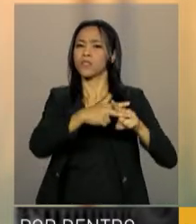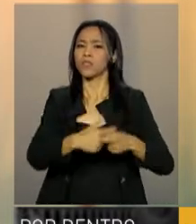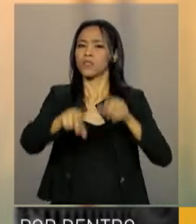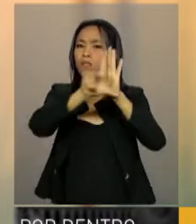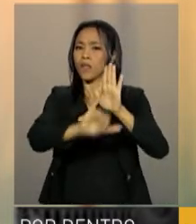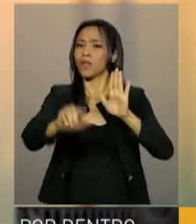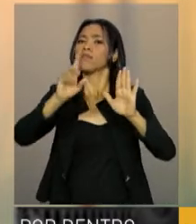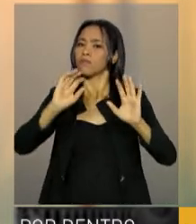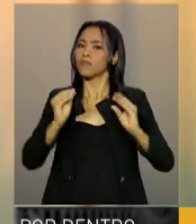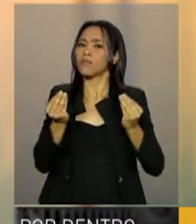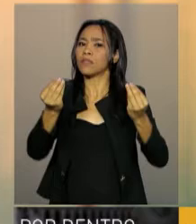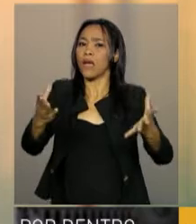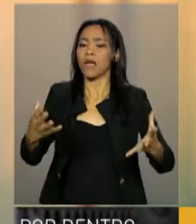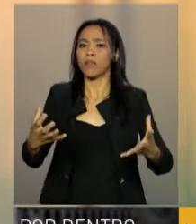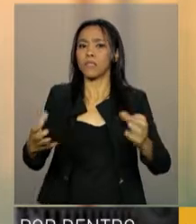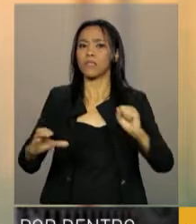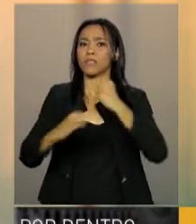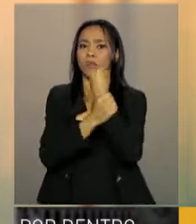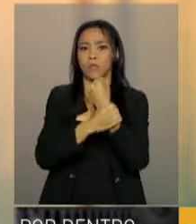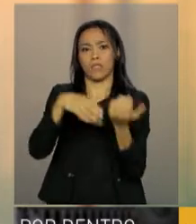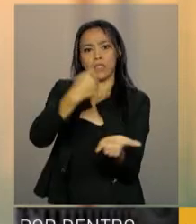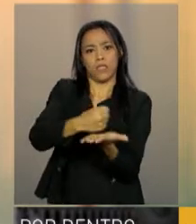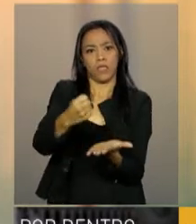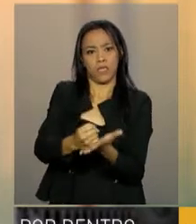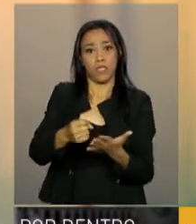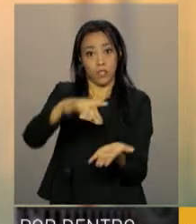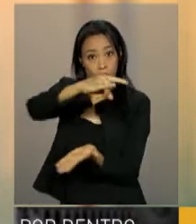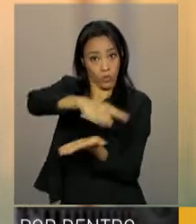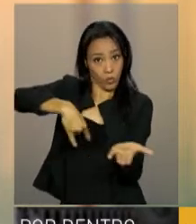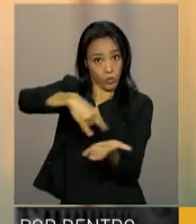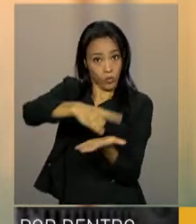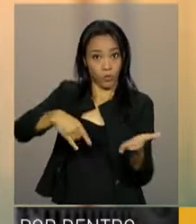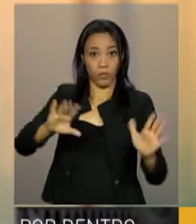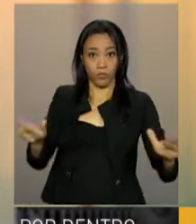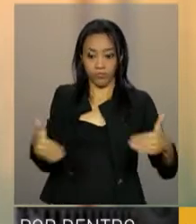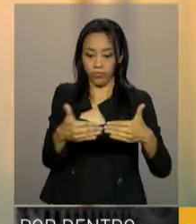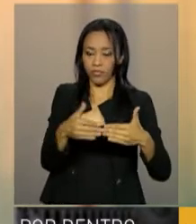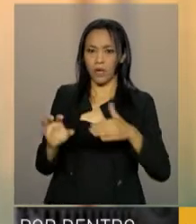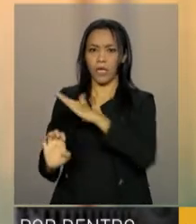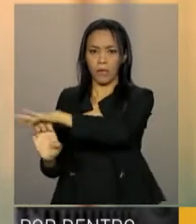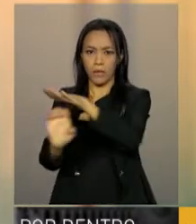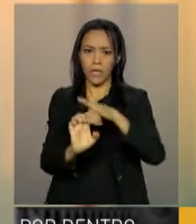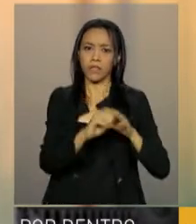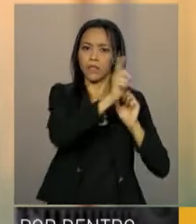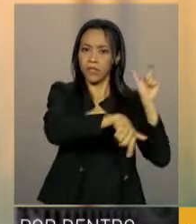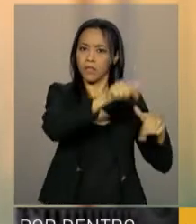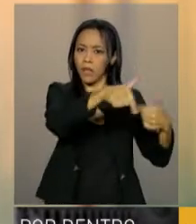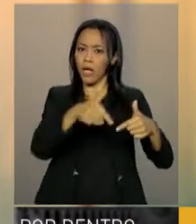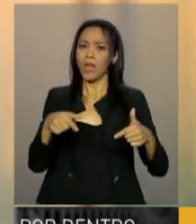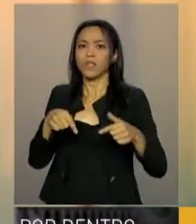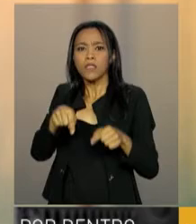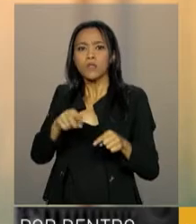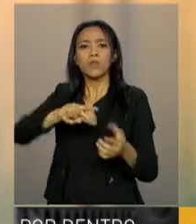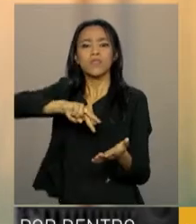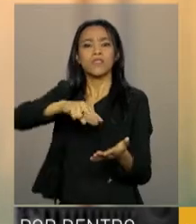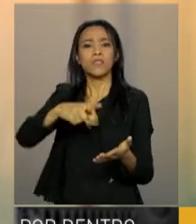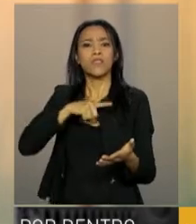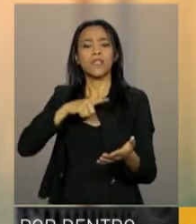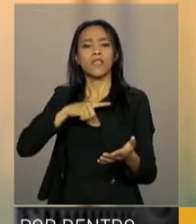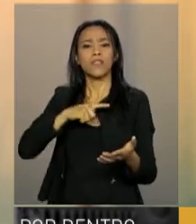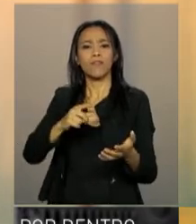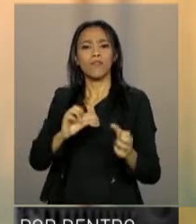jurídica, porque proporciona que as convenções coletivas tenham força de lei para deliberar sobre